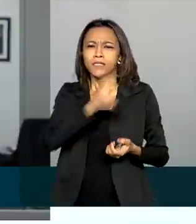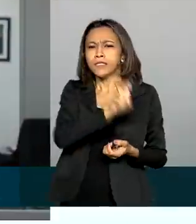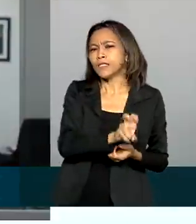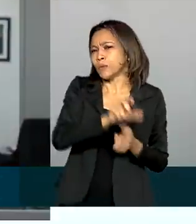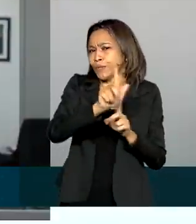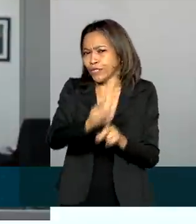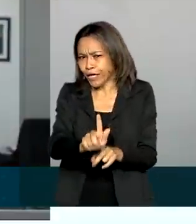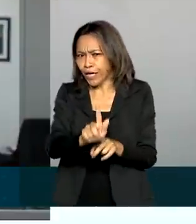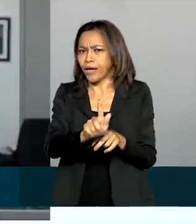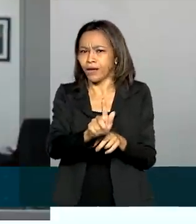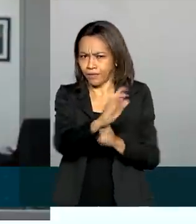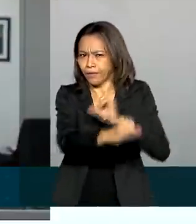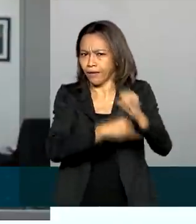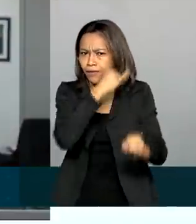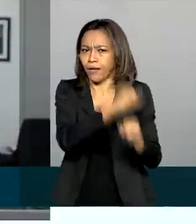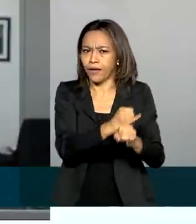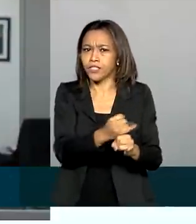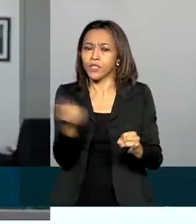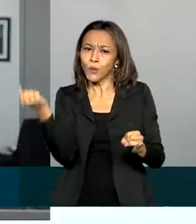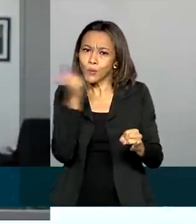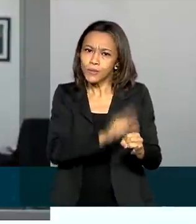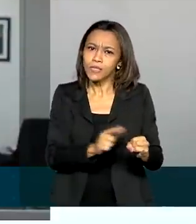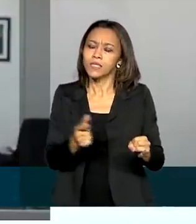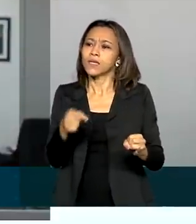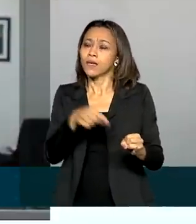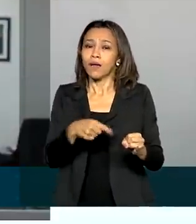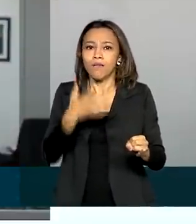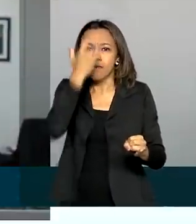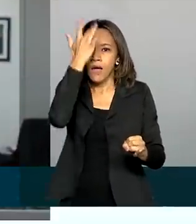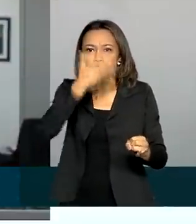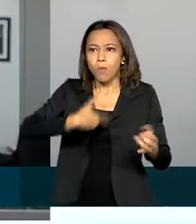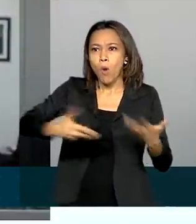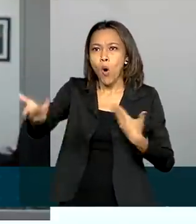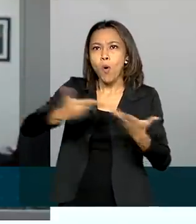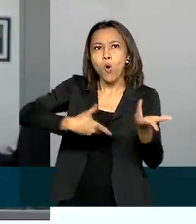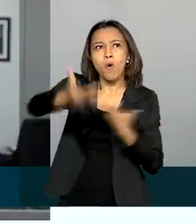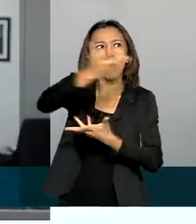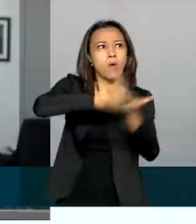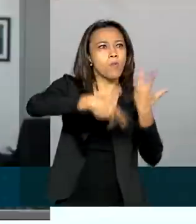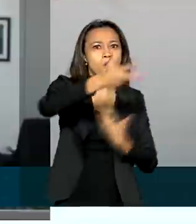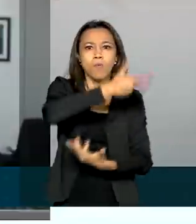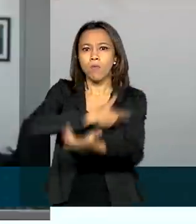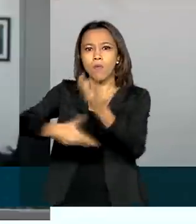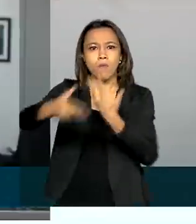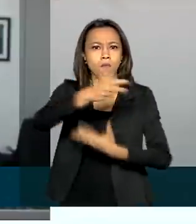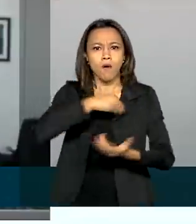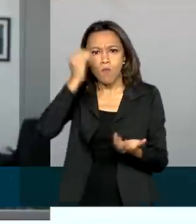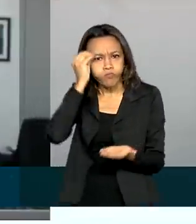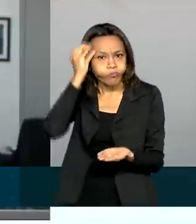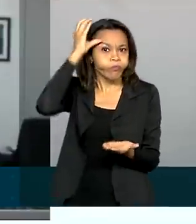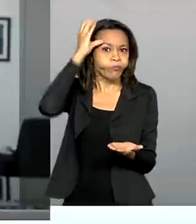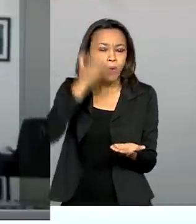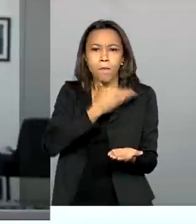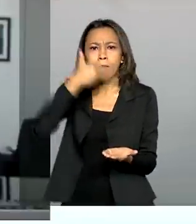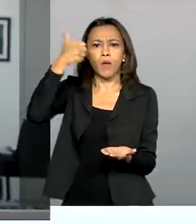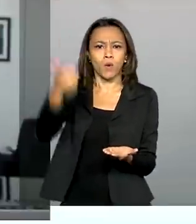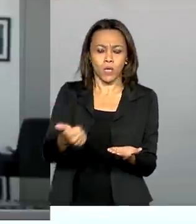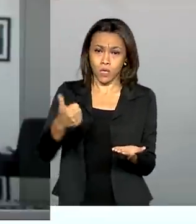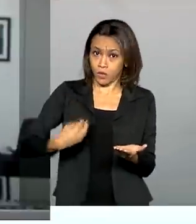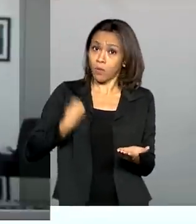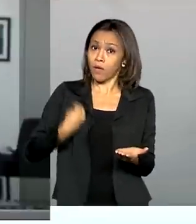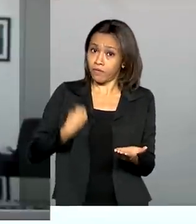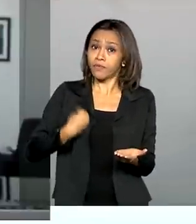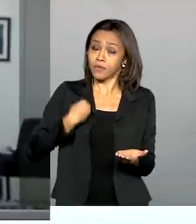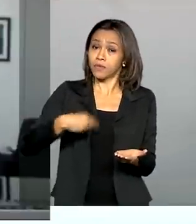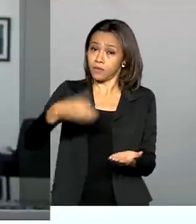medida que elas sejam construídas, haja o que trafegar por elas, levando riqueza, gerando conhecimento, melhorando a qualidade de vida do